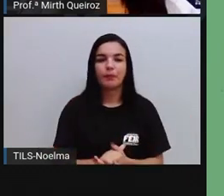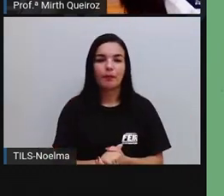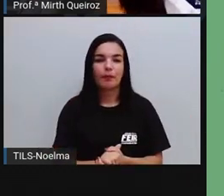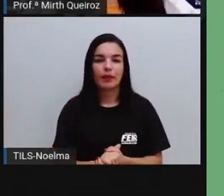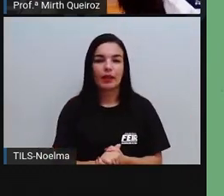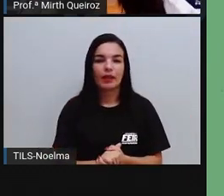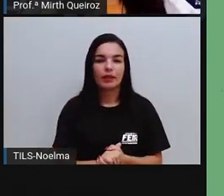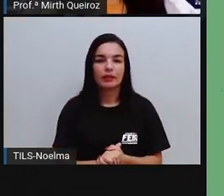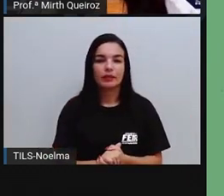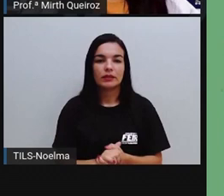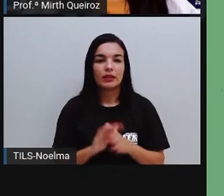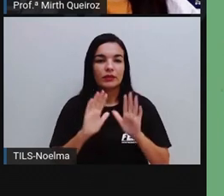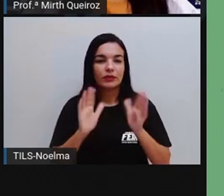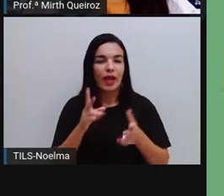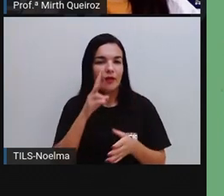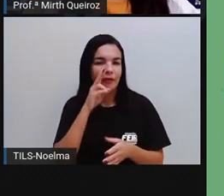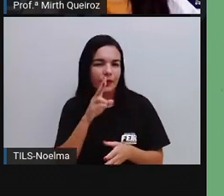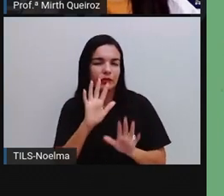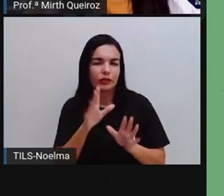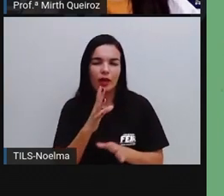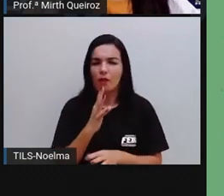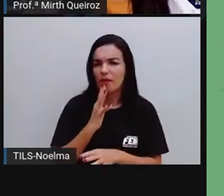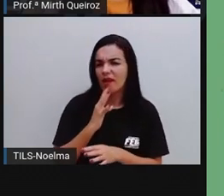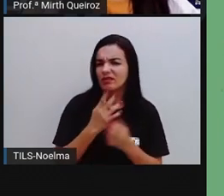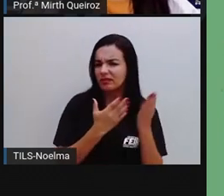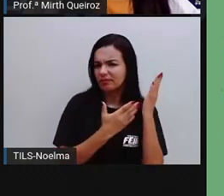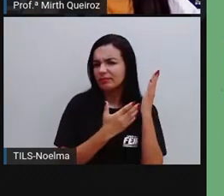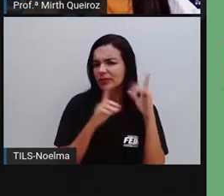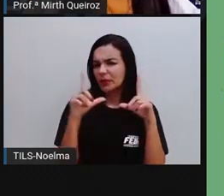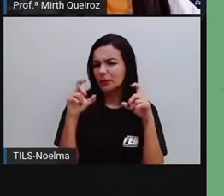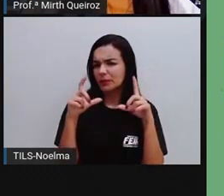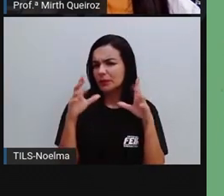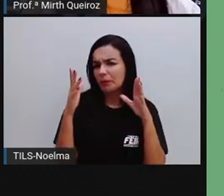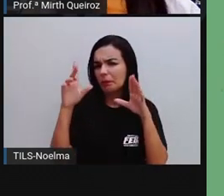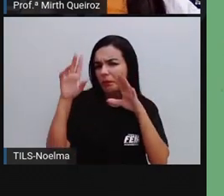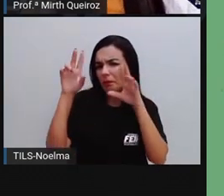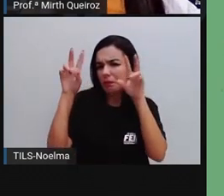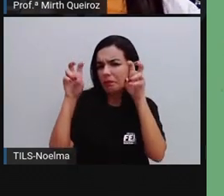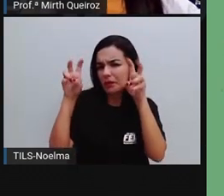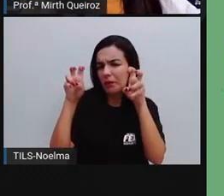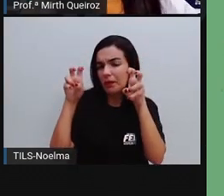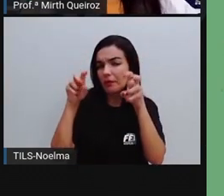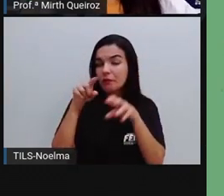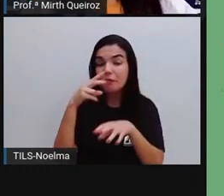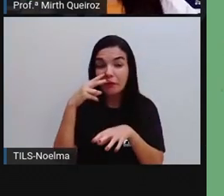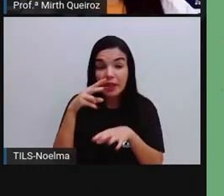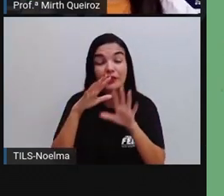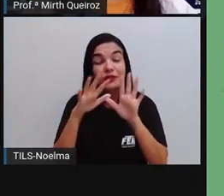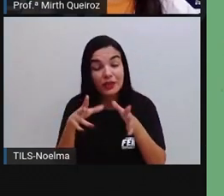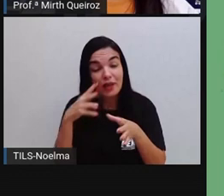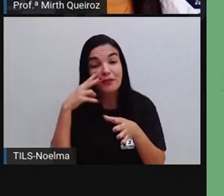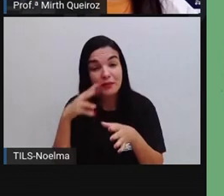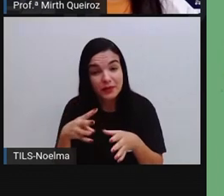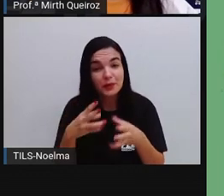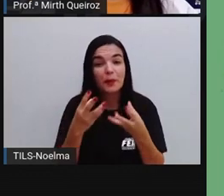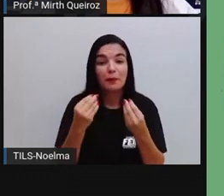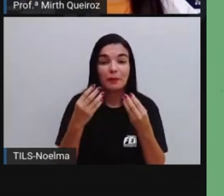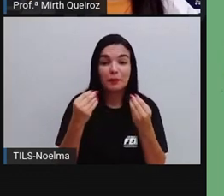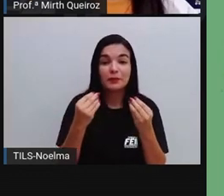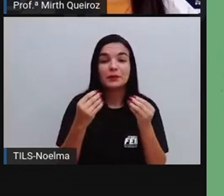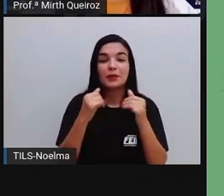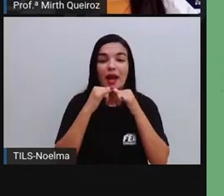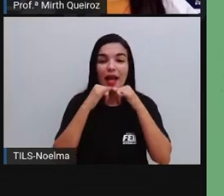já viram ou conhecem esse tipo de gênero? Ver, vocês já viram. Muitos anúncios